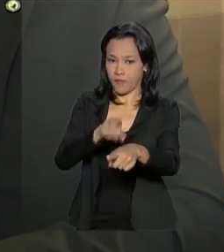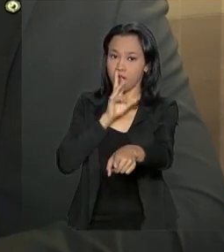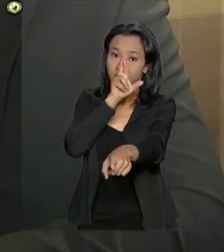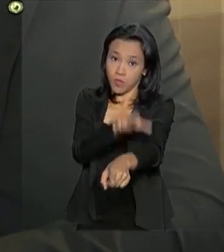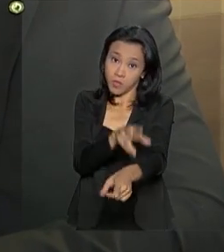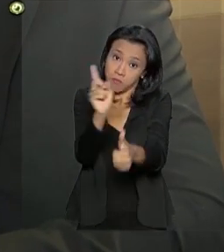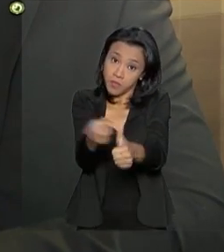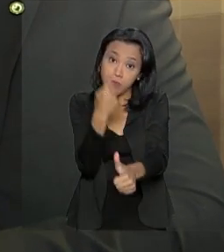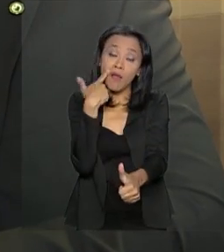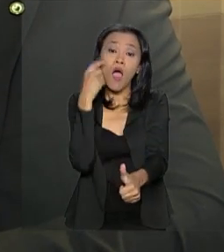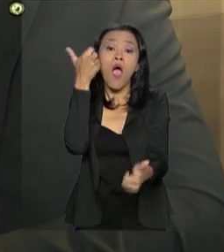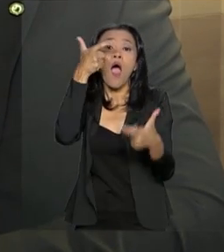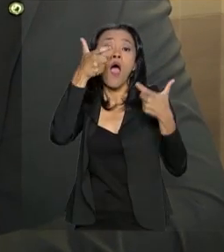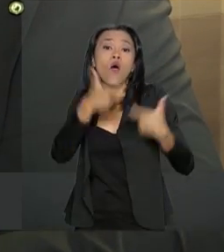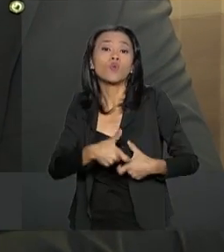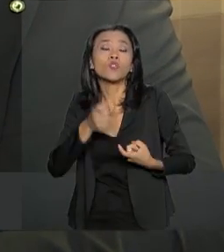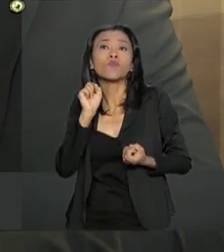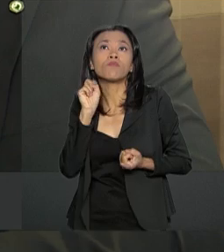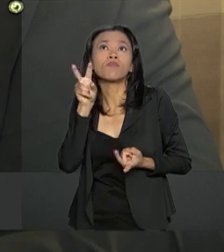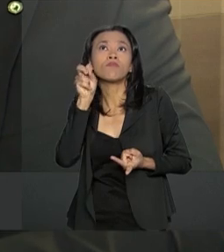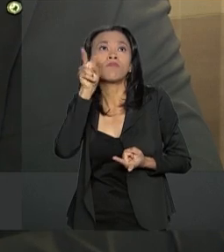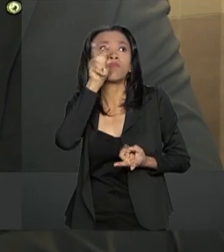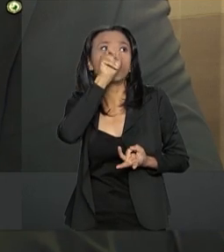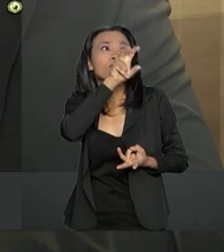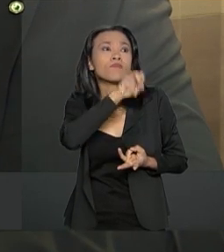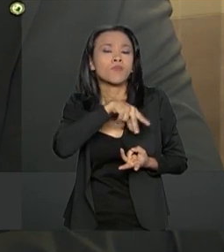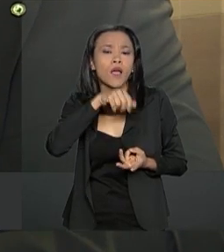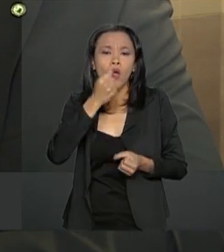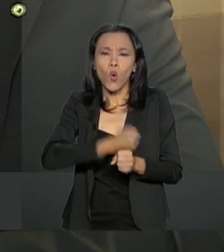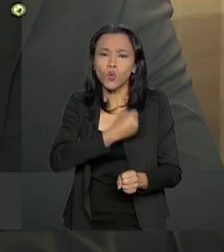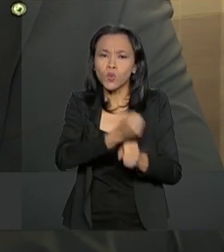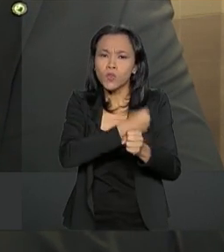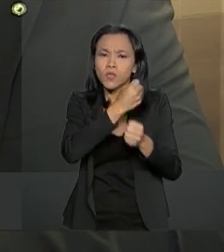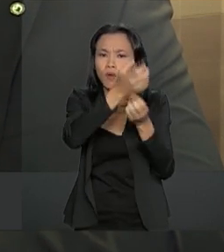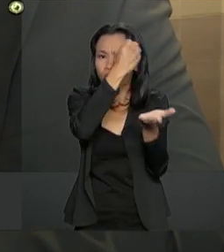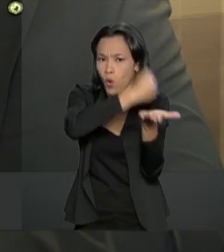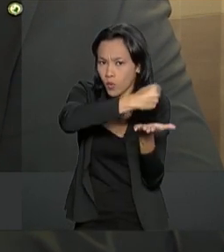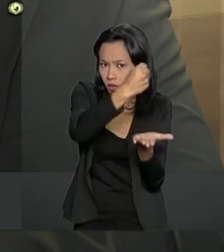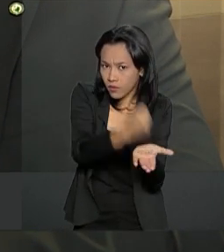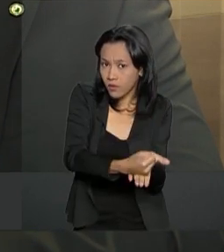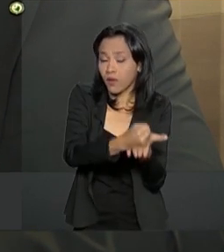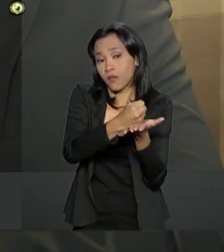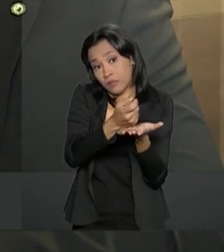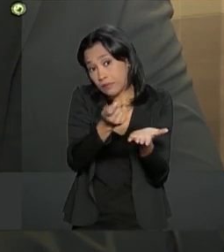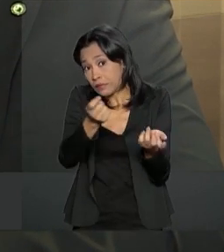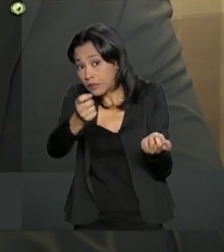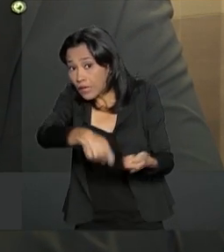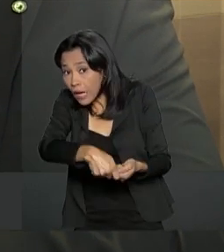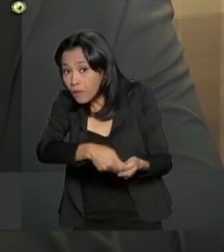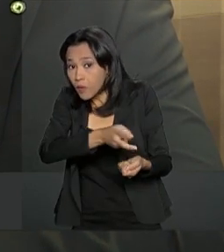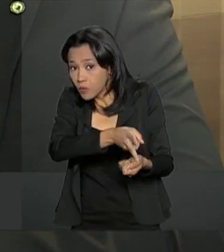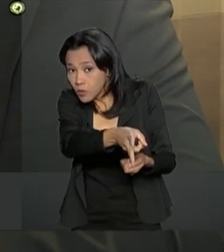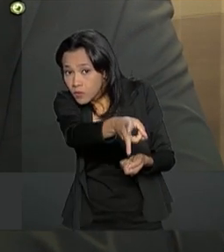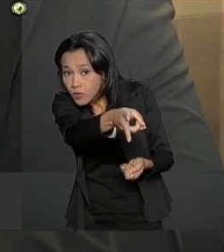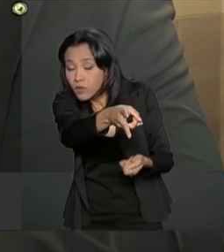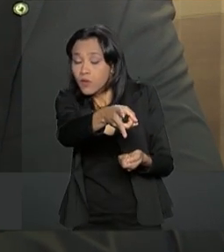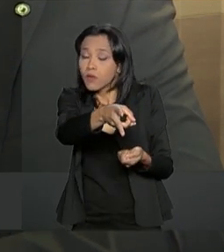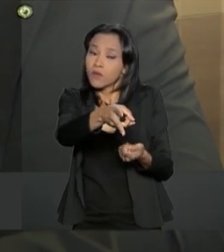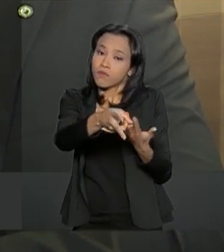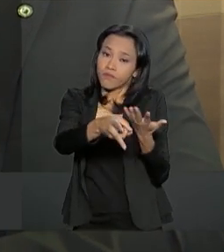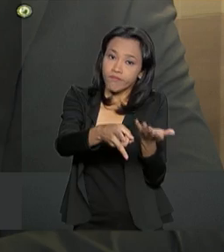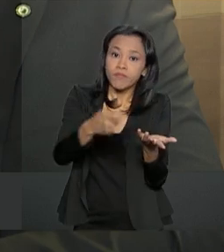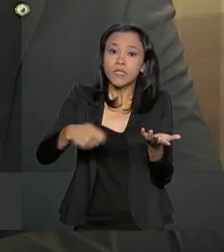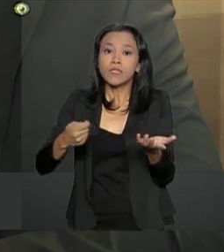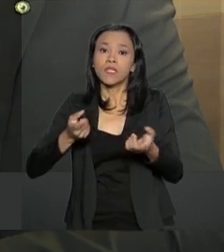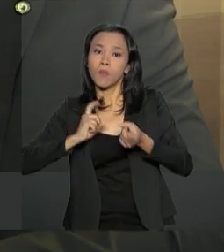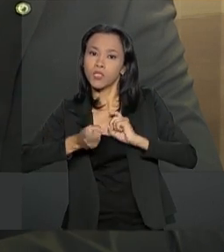identificar, separar o joio do trigo. Aquelas obras que foram contratadas são viáveis tecnicamente e que precisam ter uma